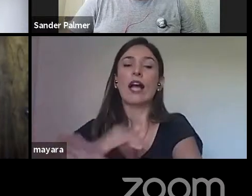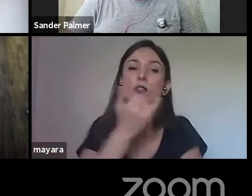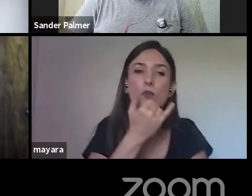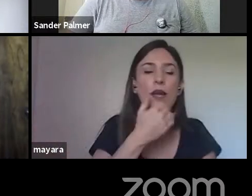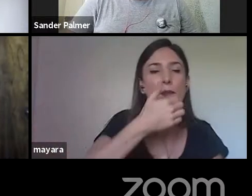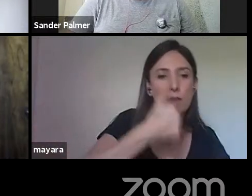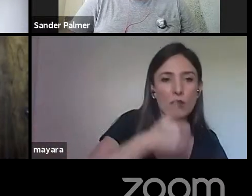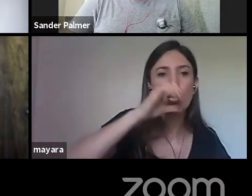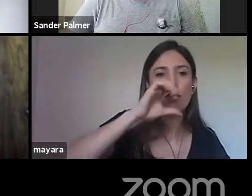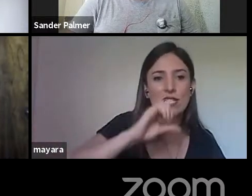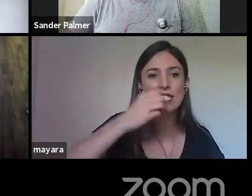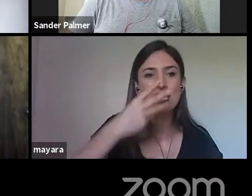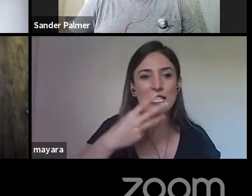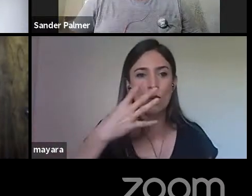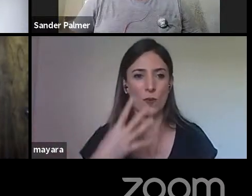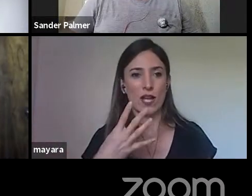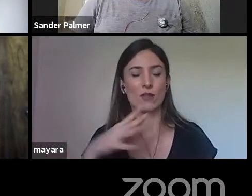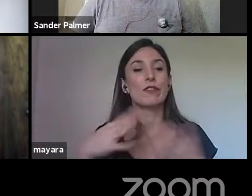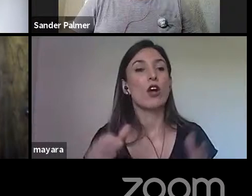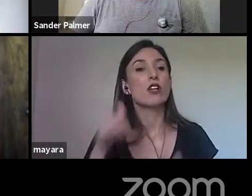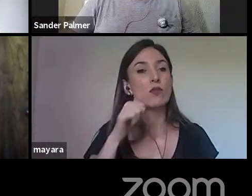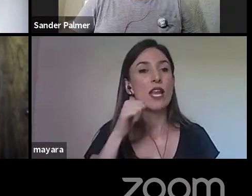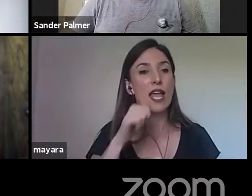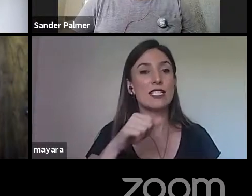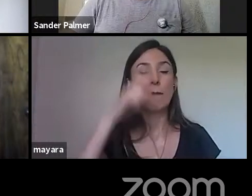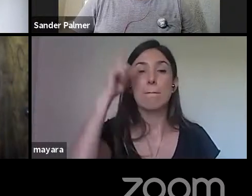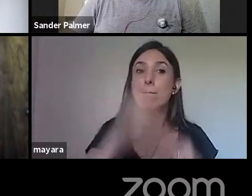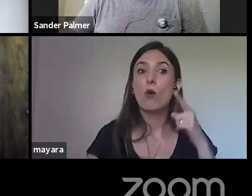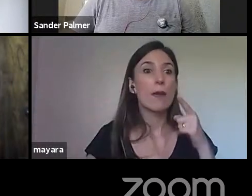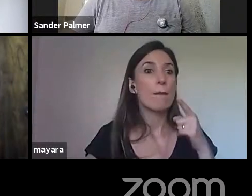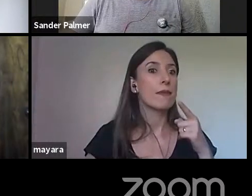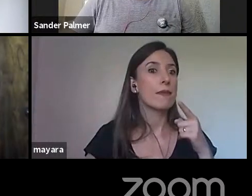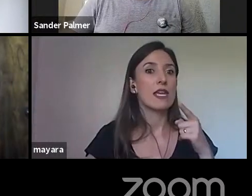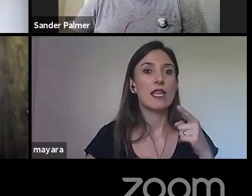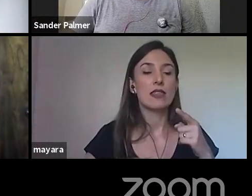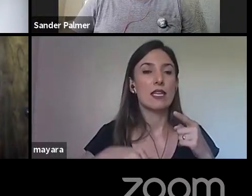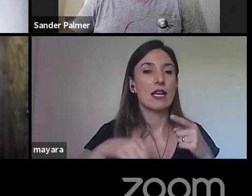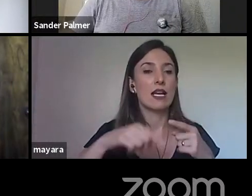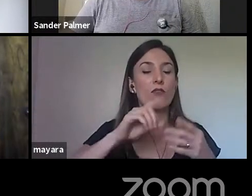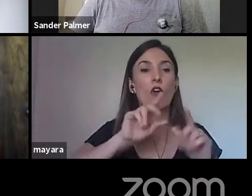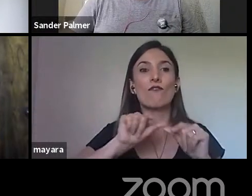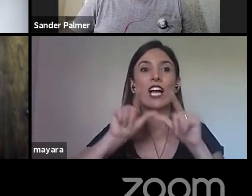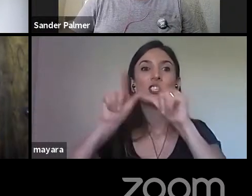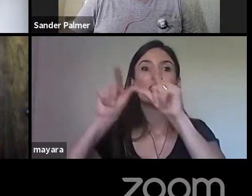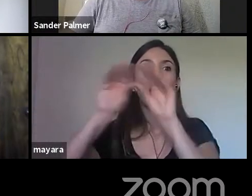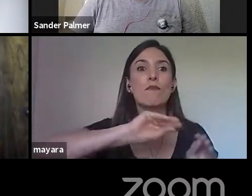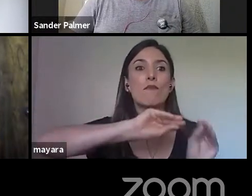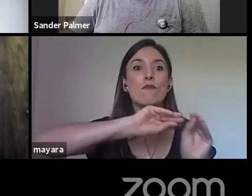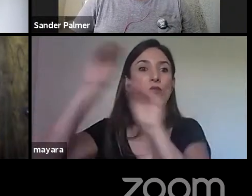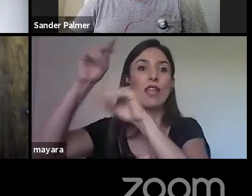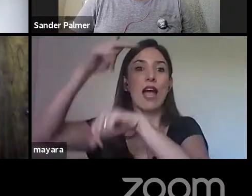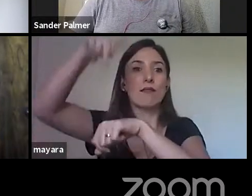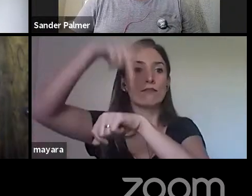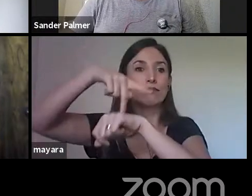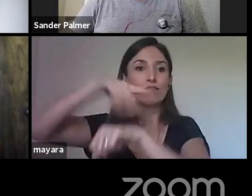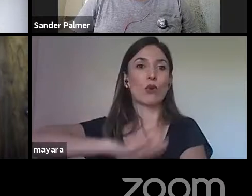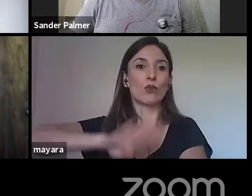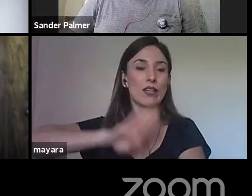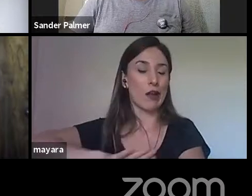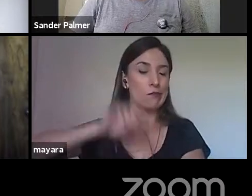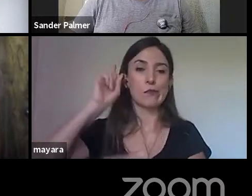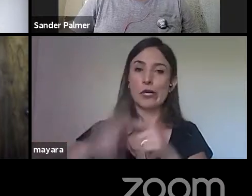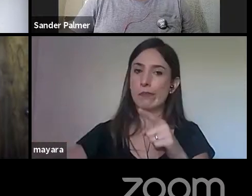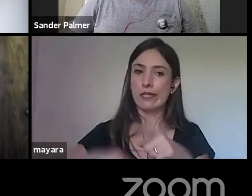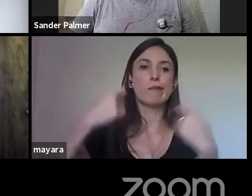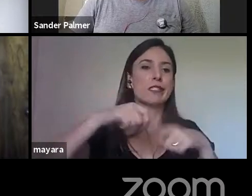proibidas de sair da América Portuguesa para ir para Portugal. Elas precisavam de ter uma